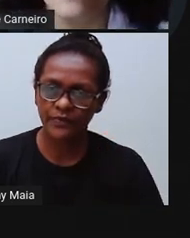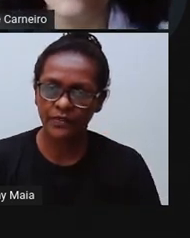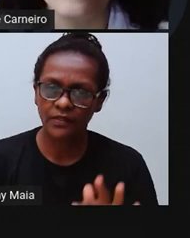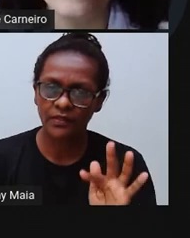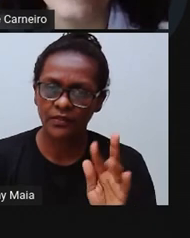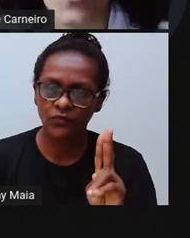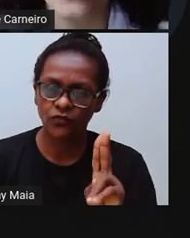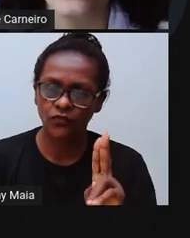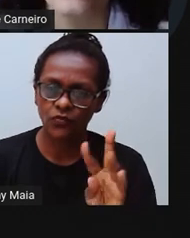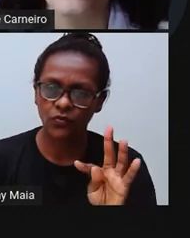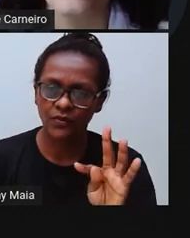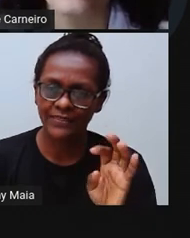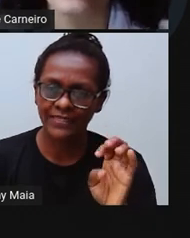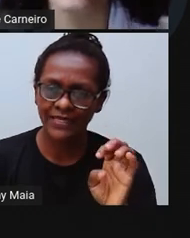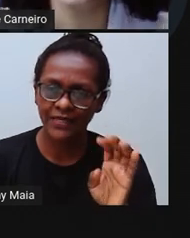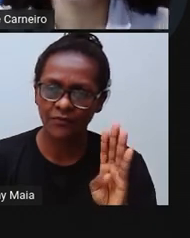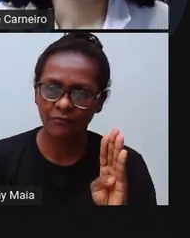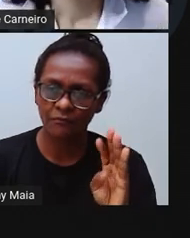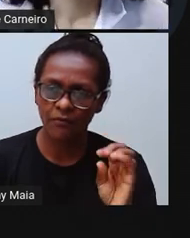Futebol.